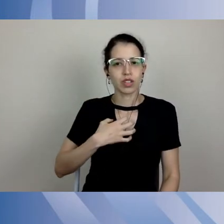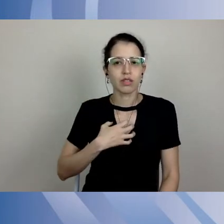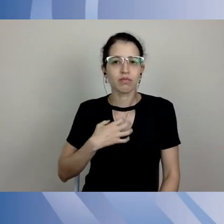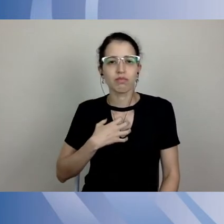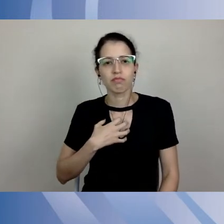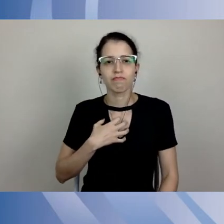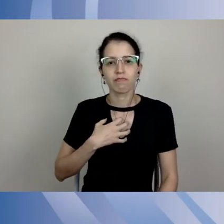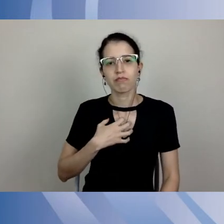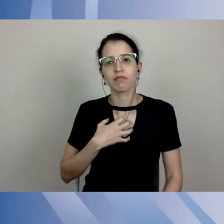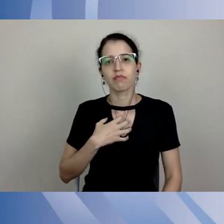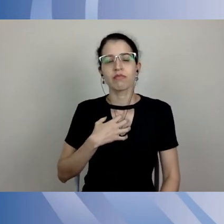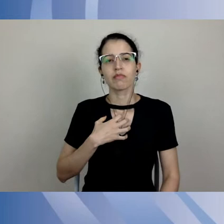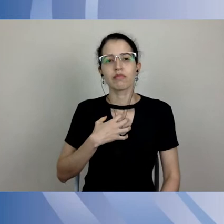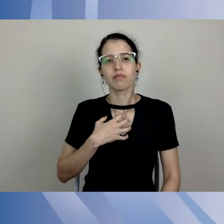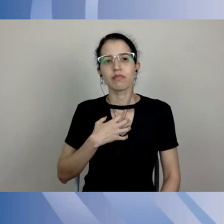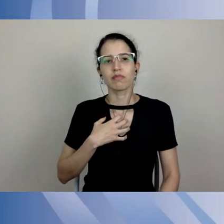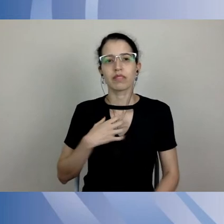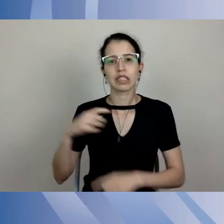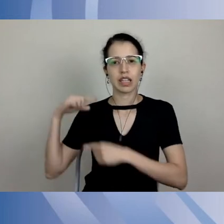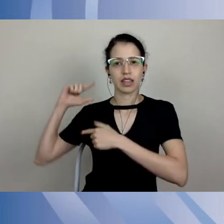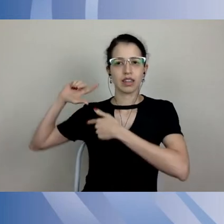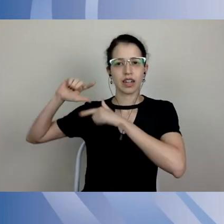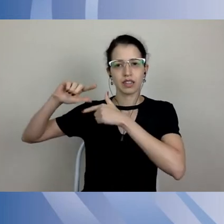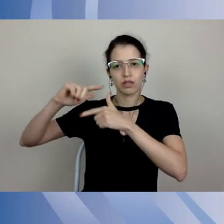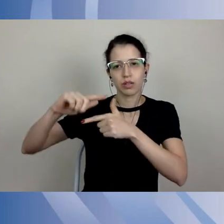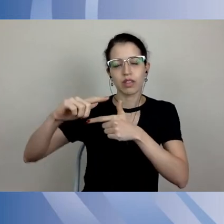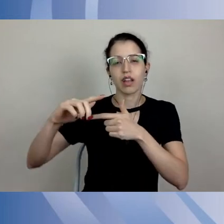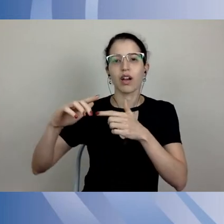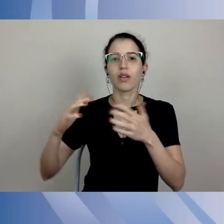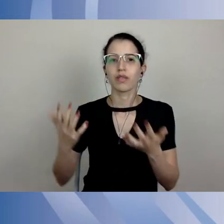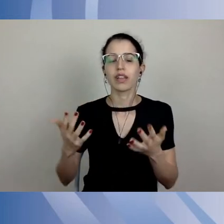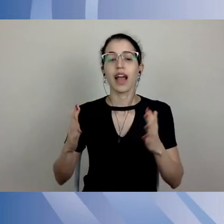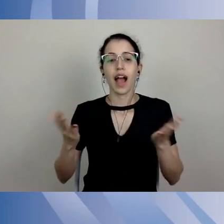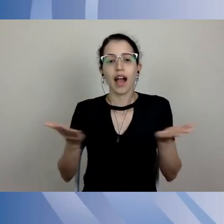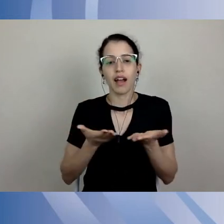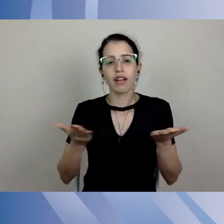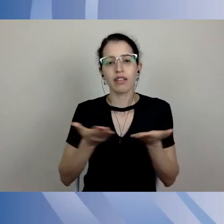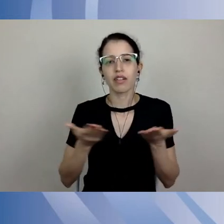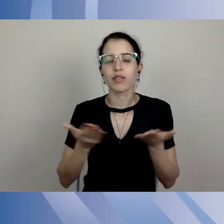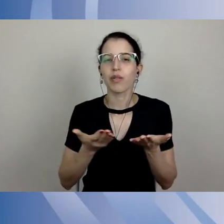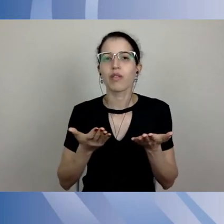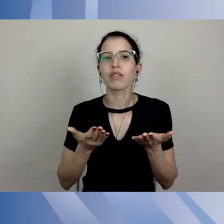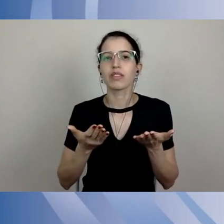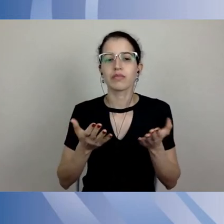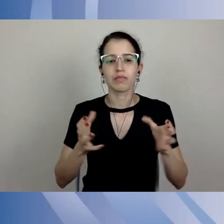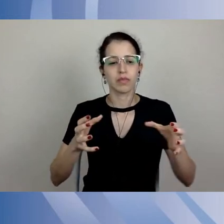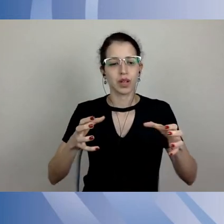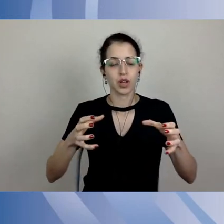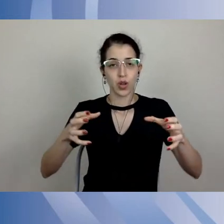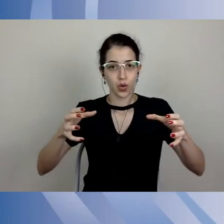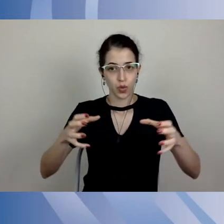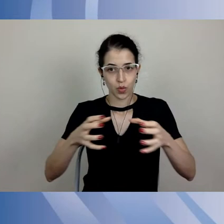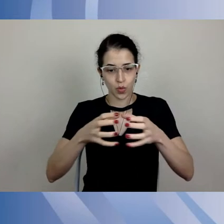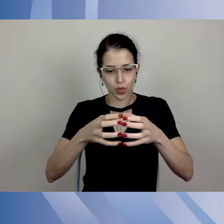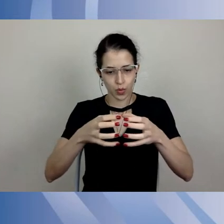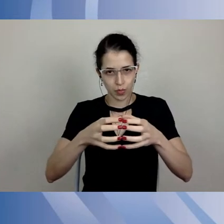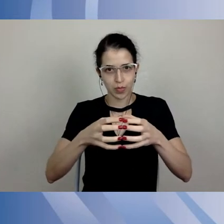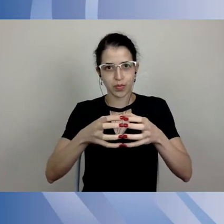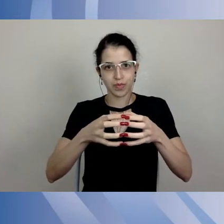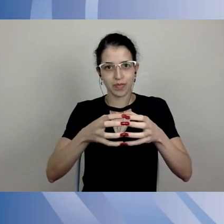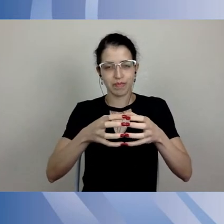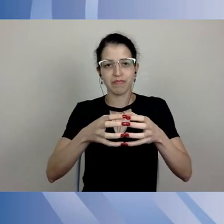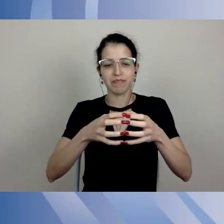institucionais de diferentes grupos que traçasse medidas de acompanhamento,